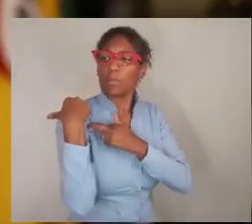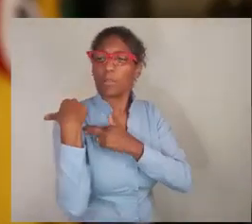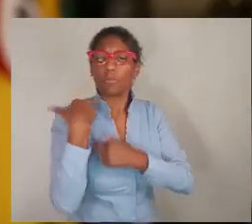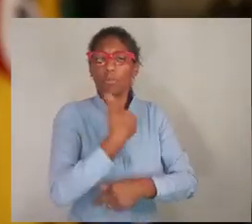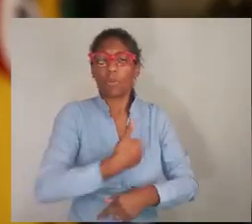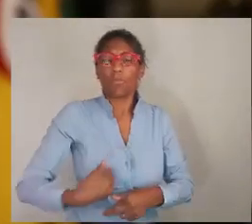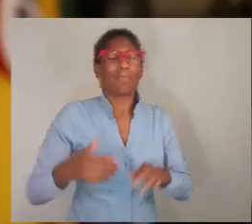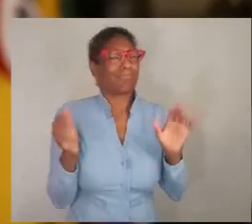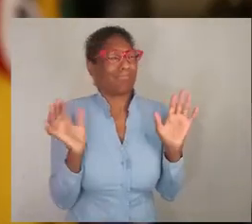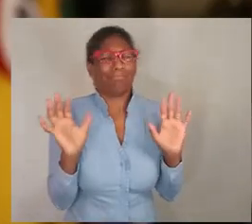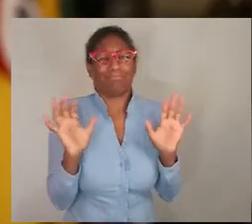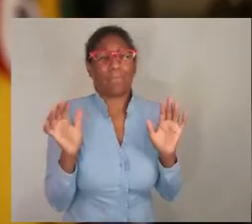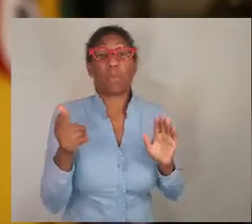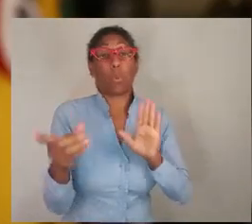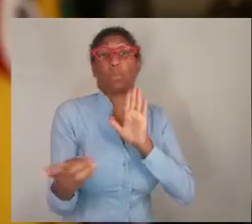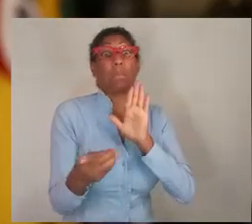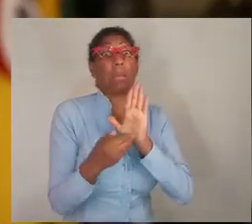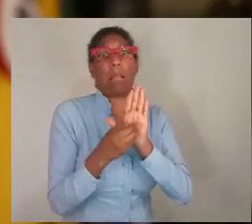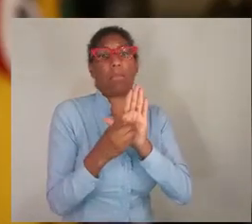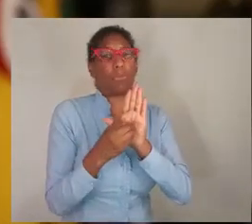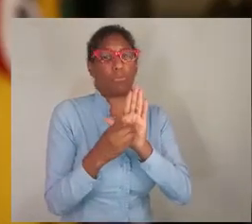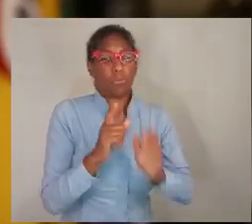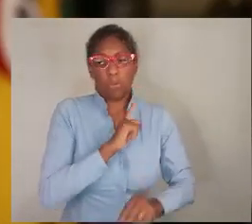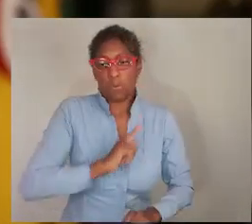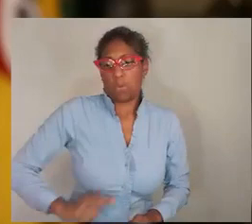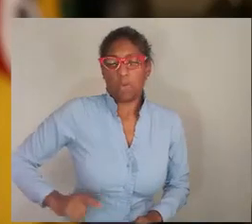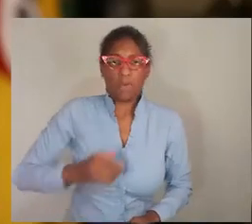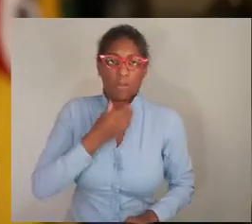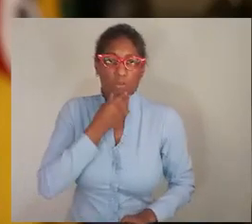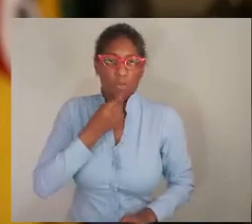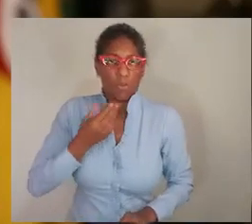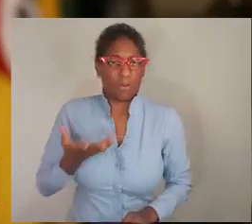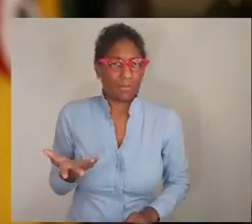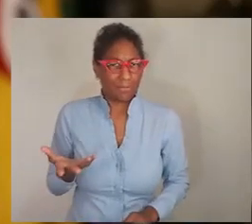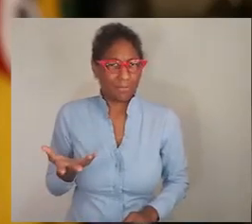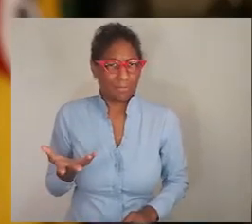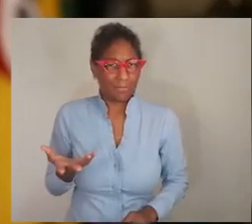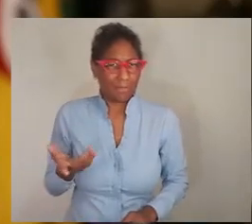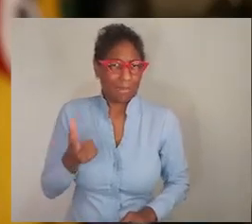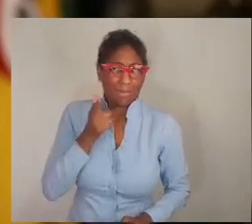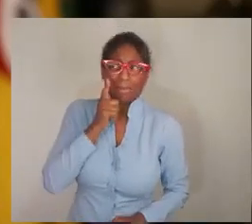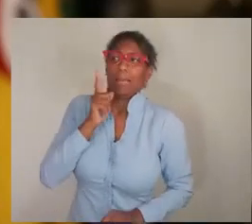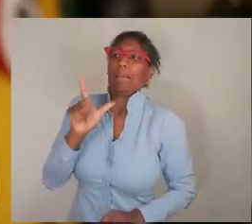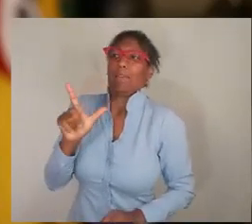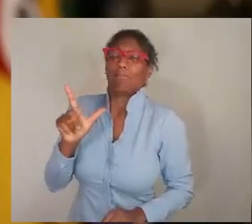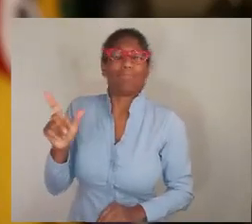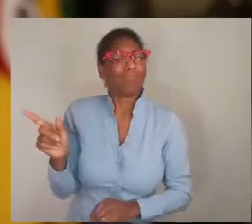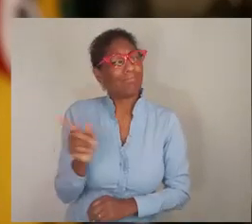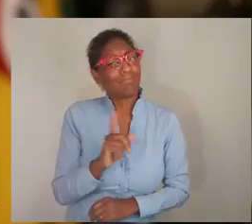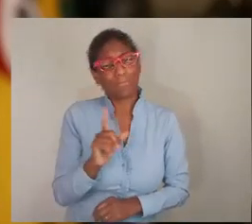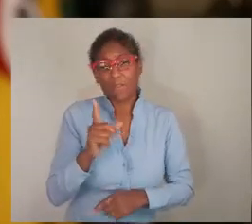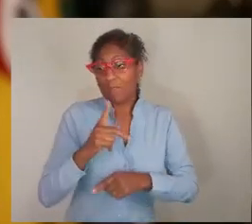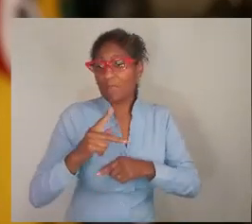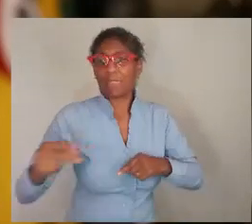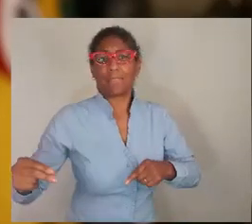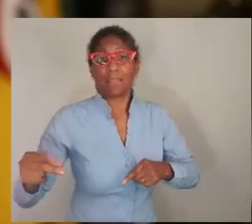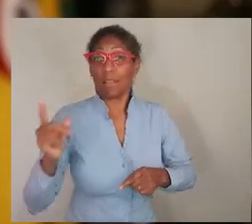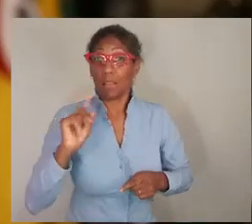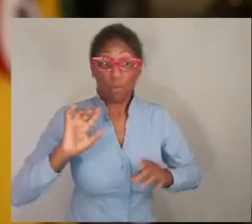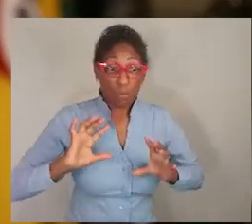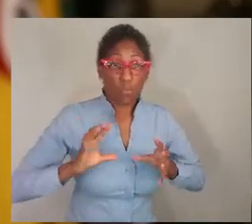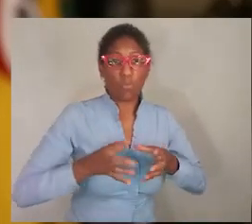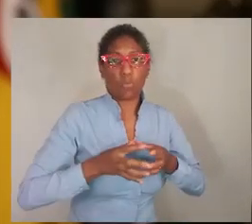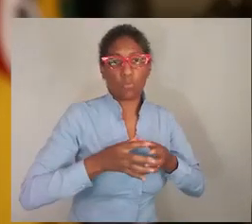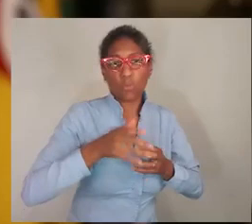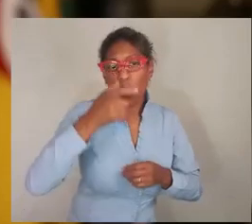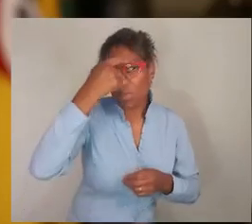quem. Não é o decreto do governador, unilateralmente, que vai vencer a pandemia. É a